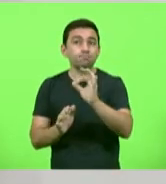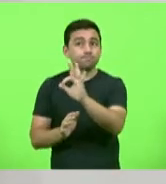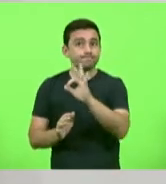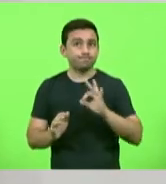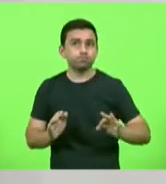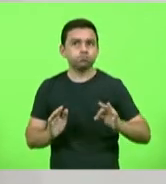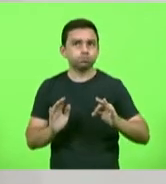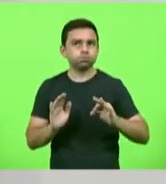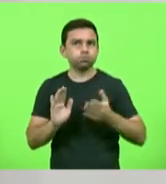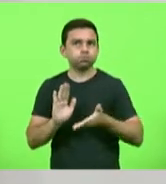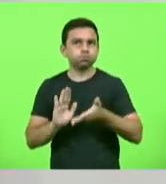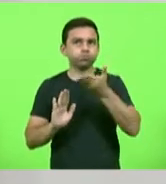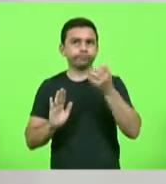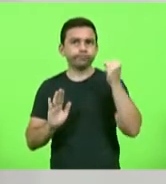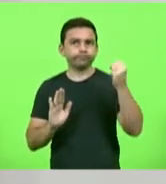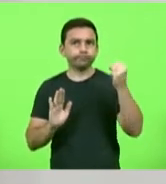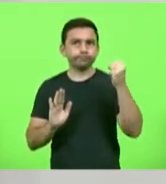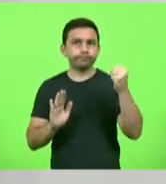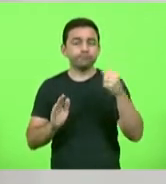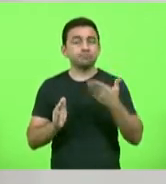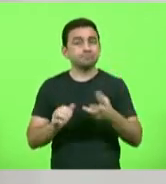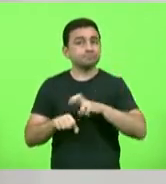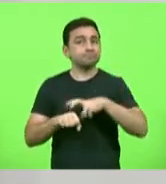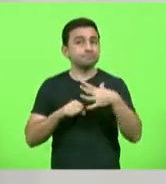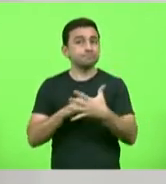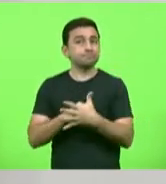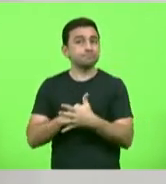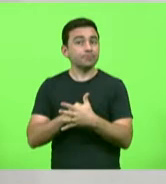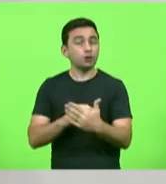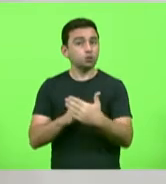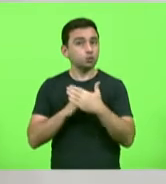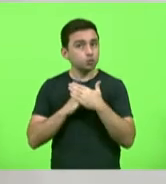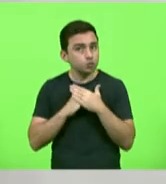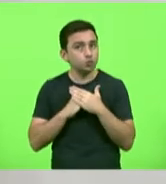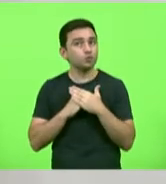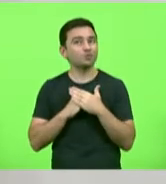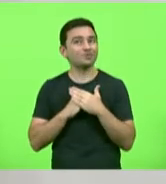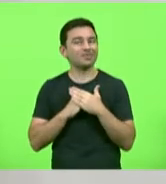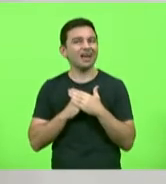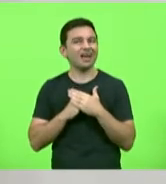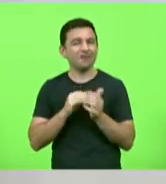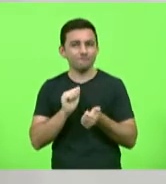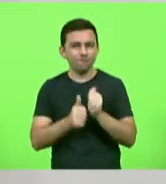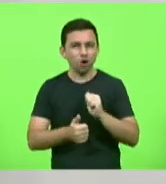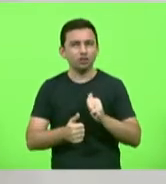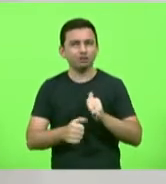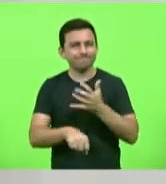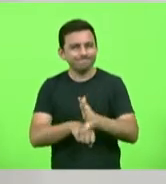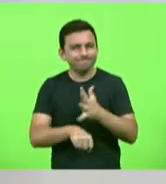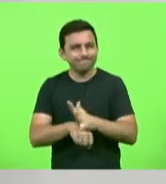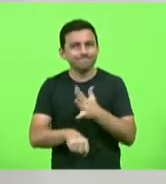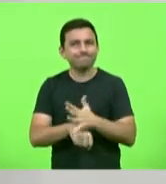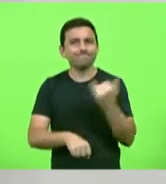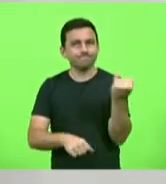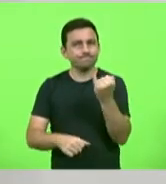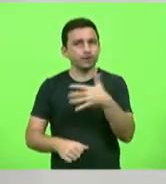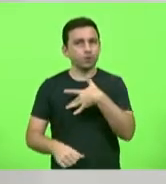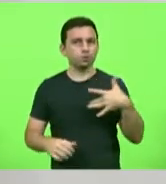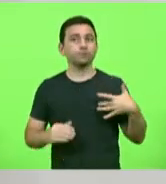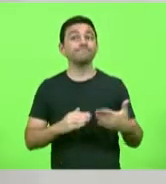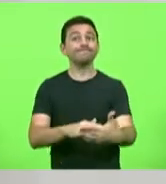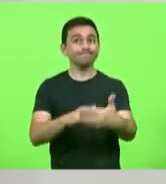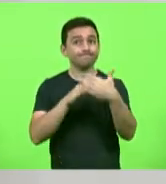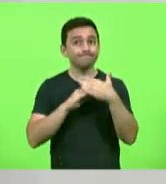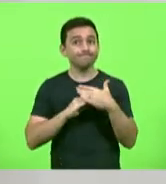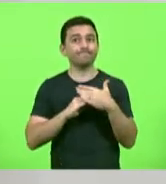significativo, a própria contaminação por Covid. Praticar esporte é saúde. E esse é o recado que ficou